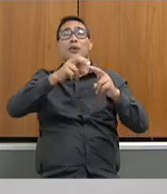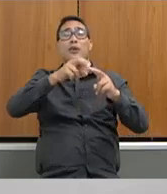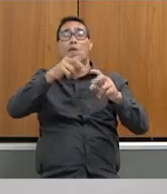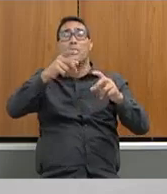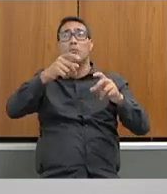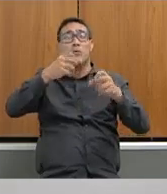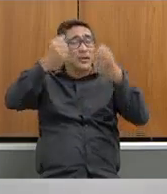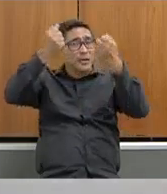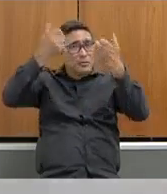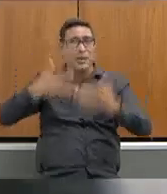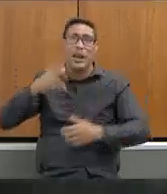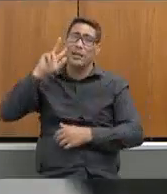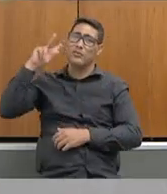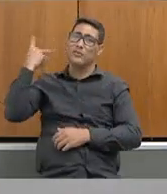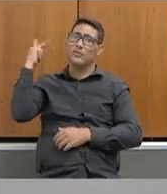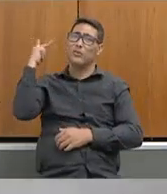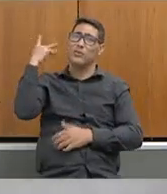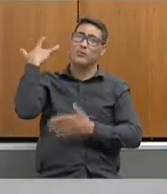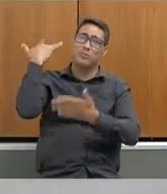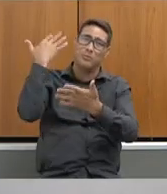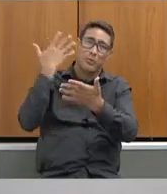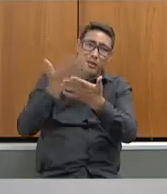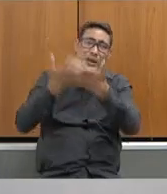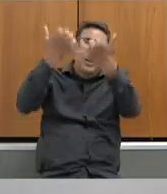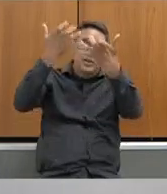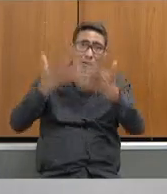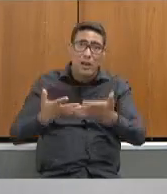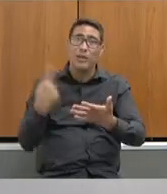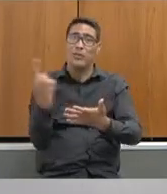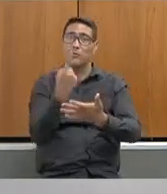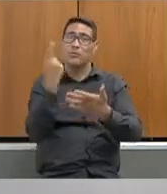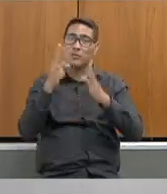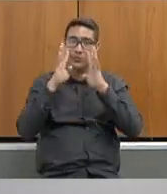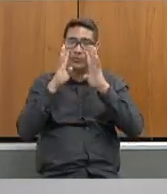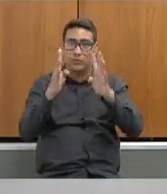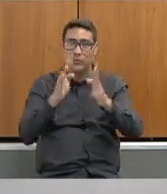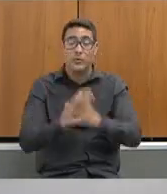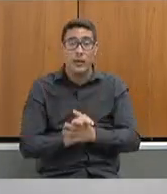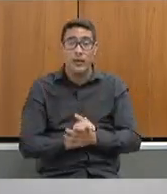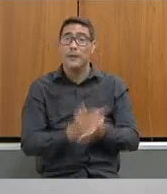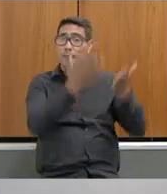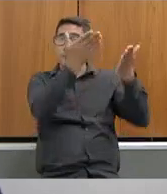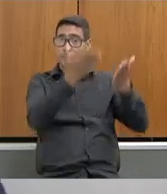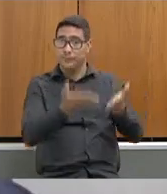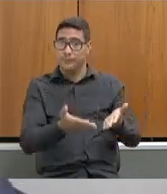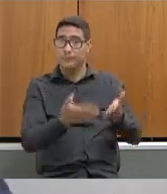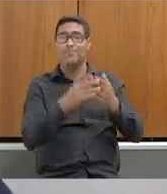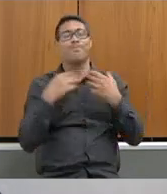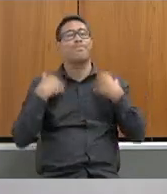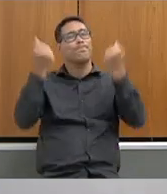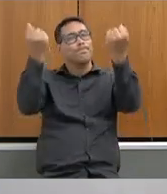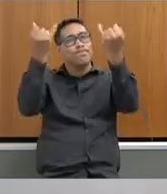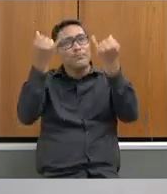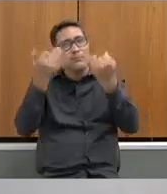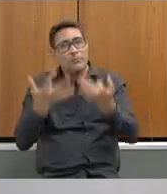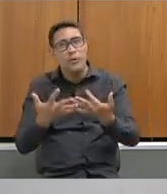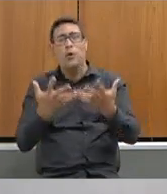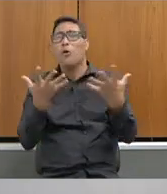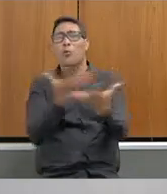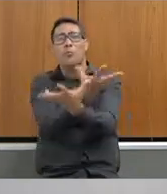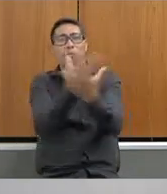a história para aqueles que nos escutam. E Vossa Excelência nos traz hoje muitas conquistas